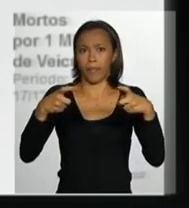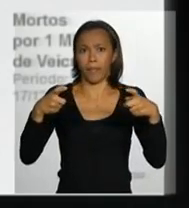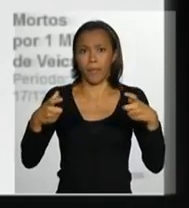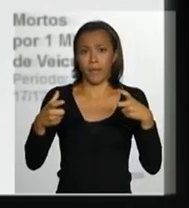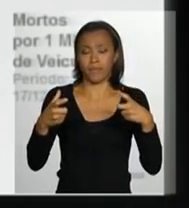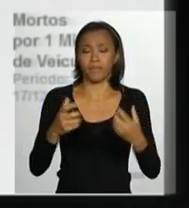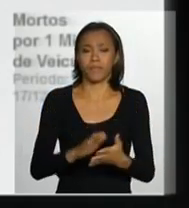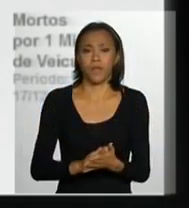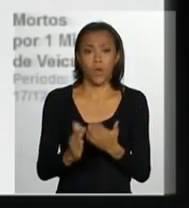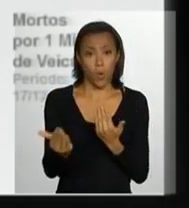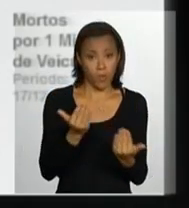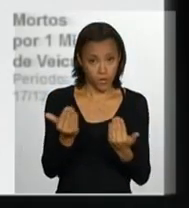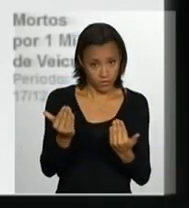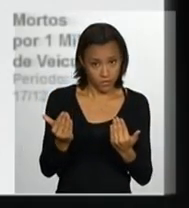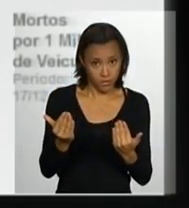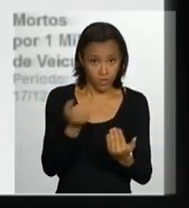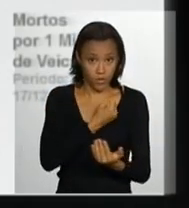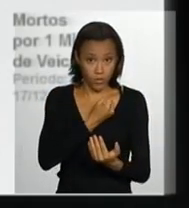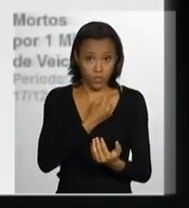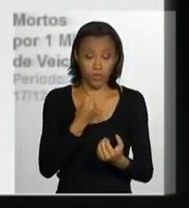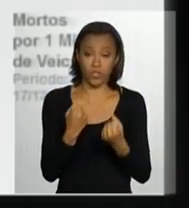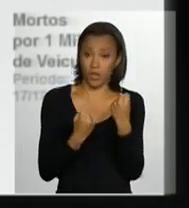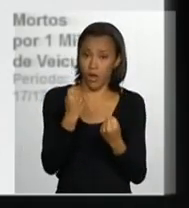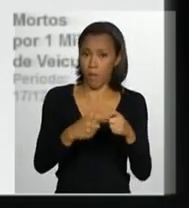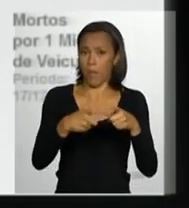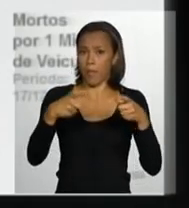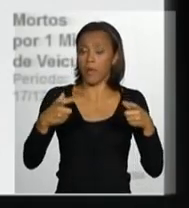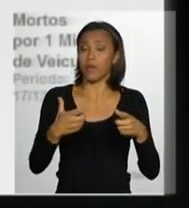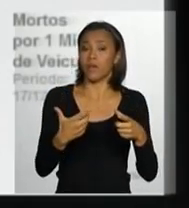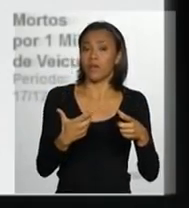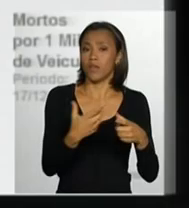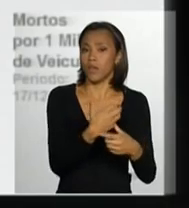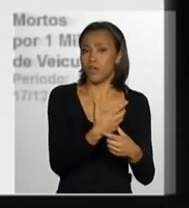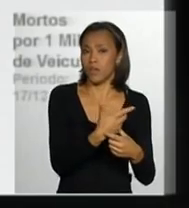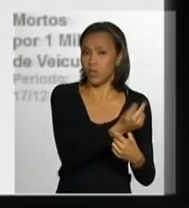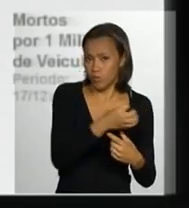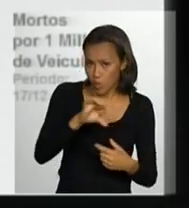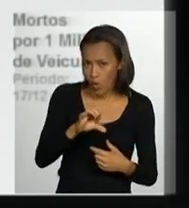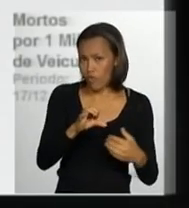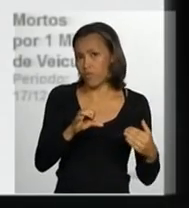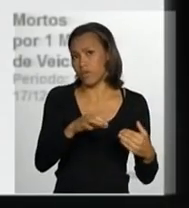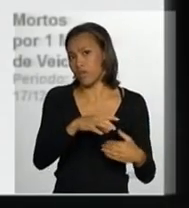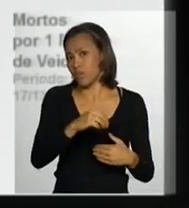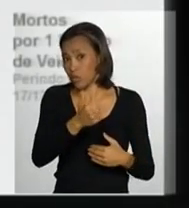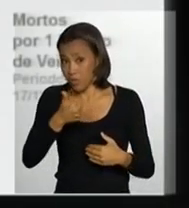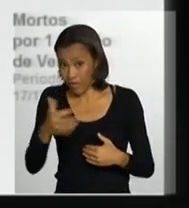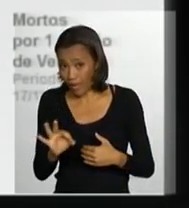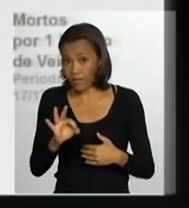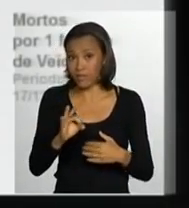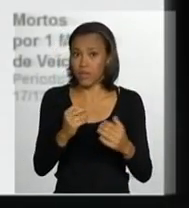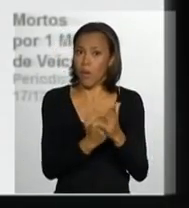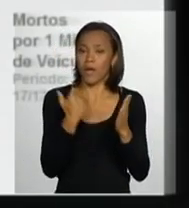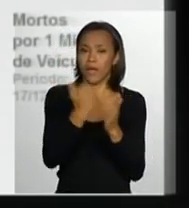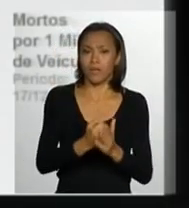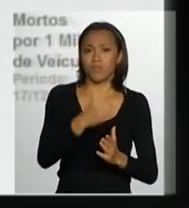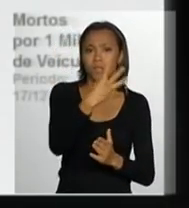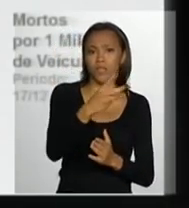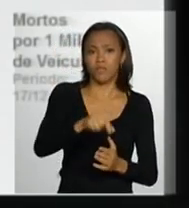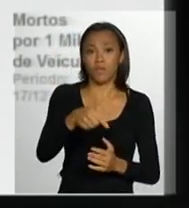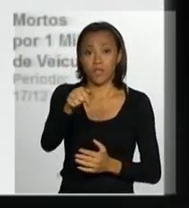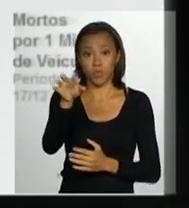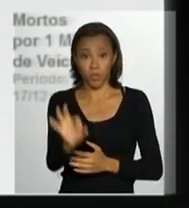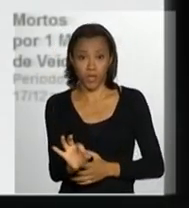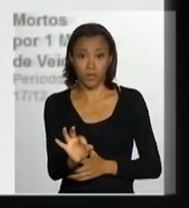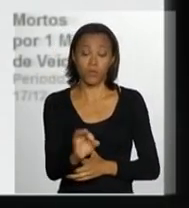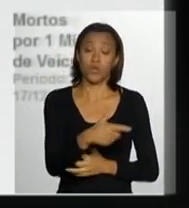em relação à frota, nós tivemos, em 2008, 2009 para 2009 e 2010, um acréscimo de 3,7%.